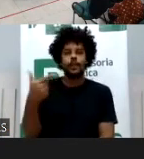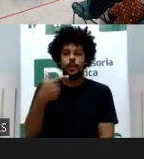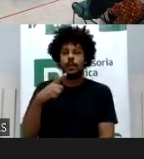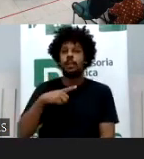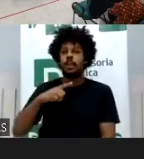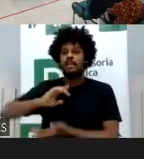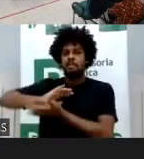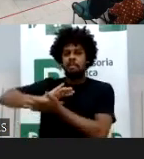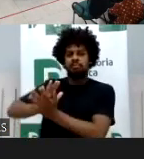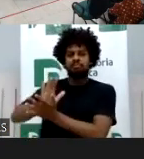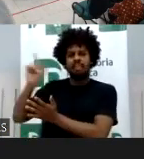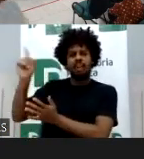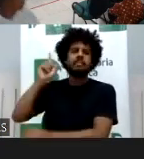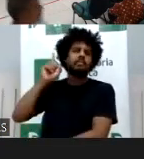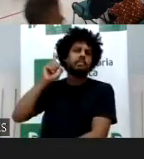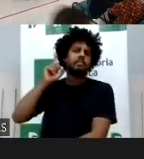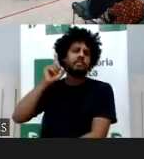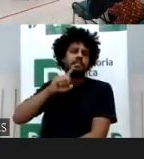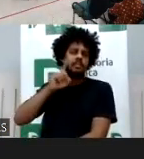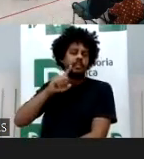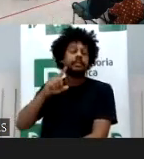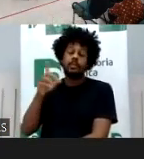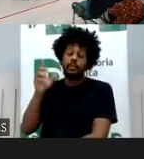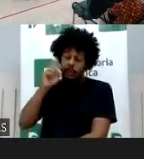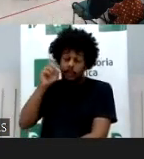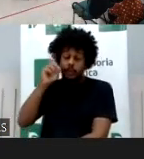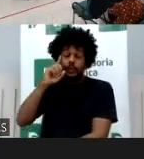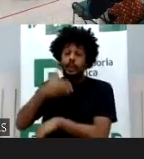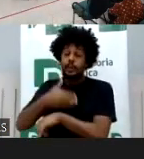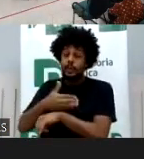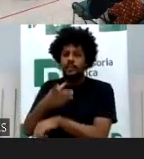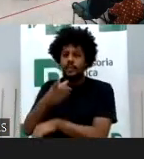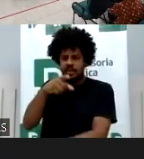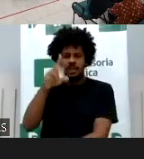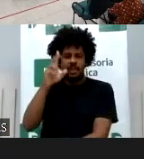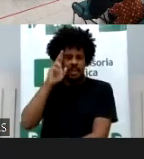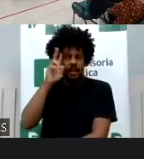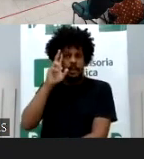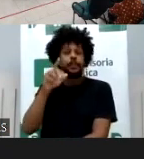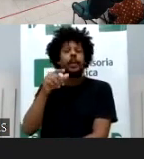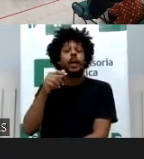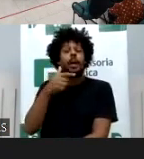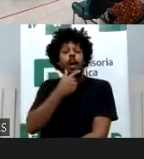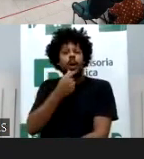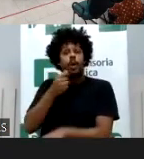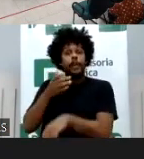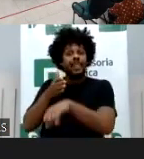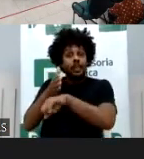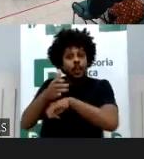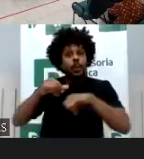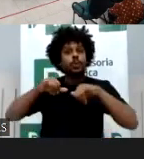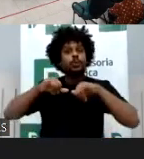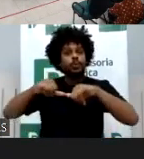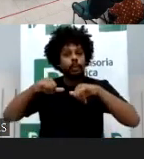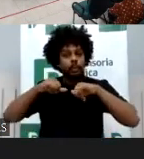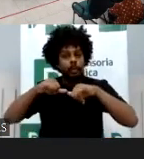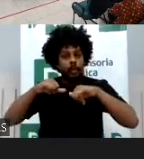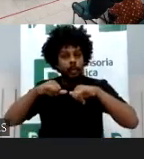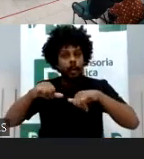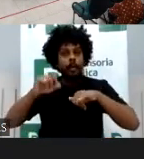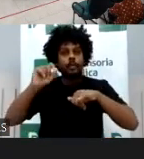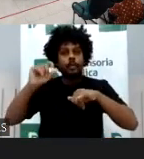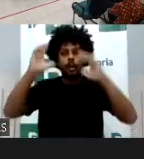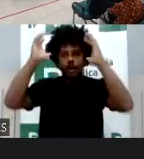Estados Unidos, que é todo dia, toda hora, né? Mas vocês vão lembrar desse em que um jovem entrou num supermercado com um